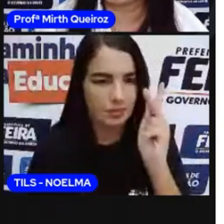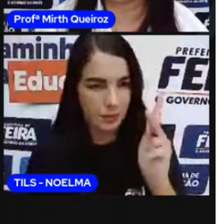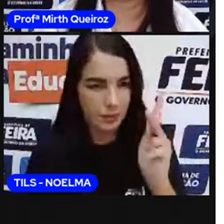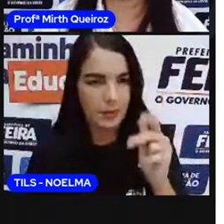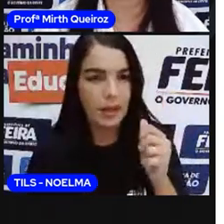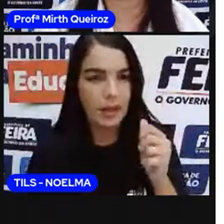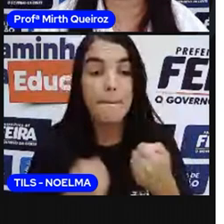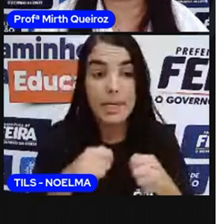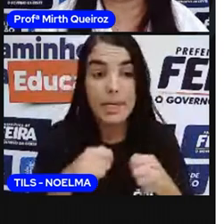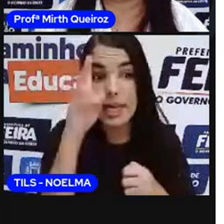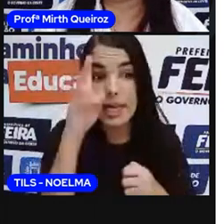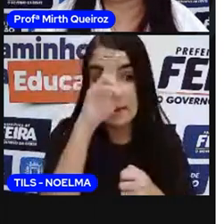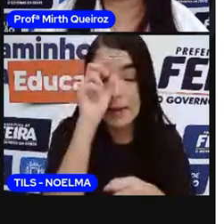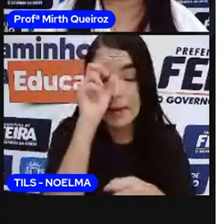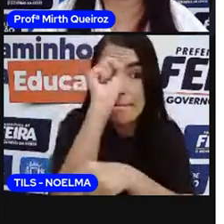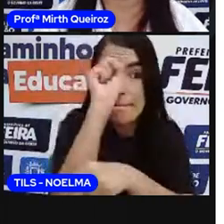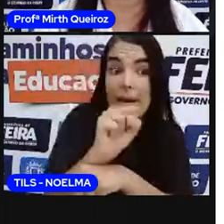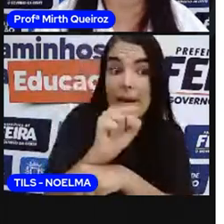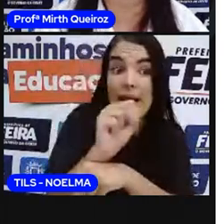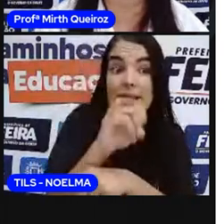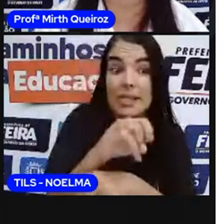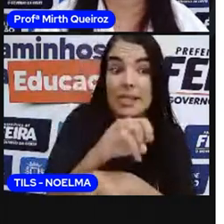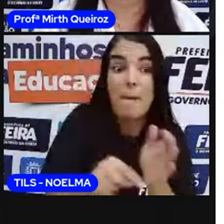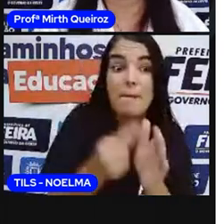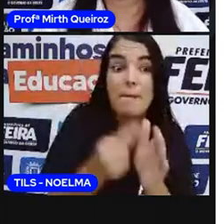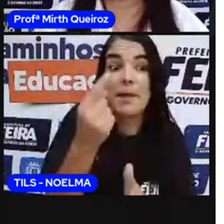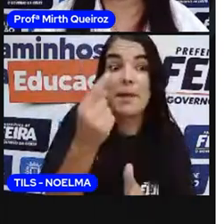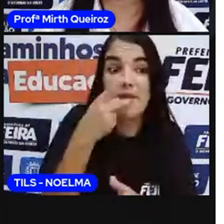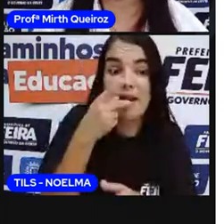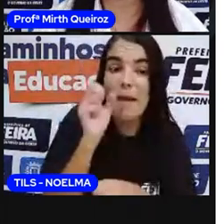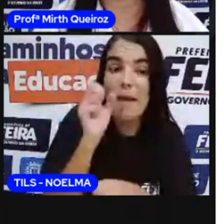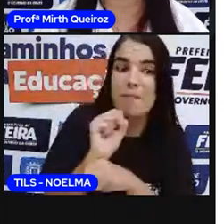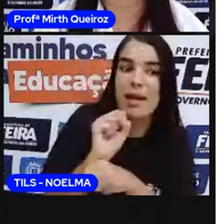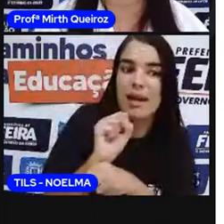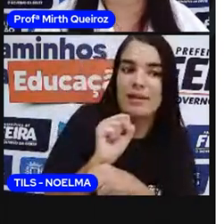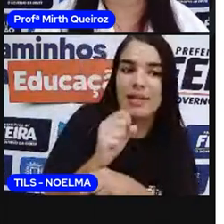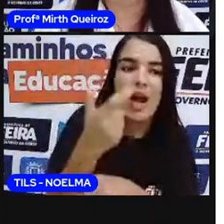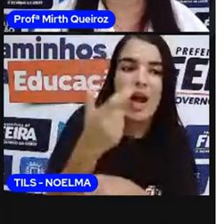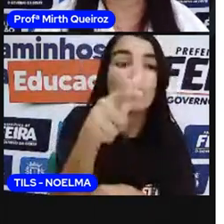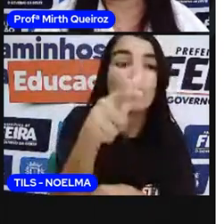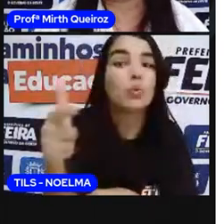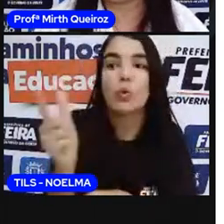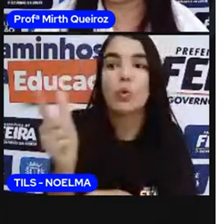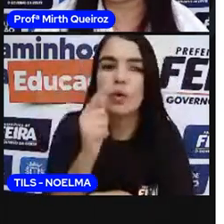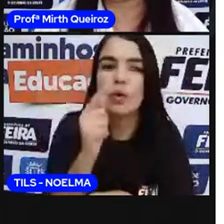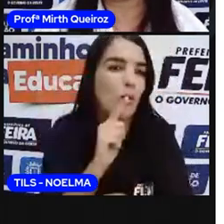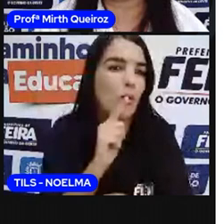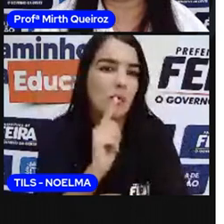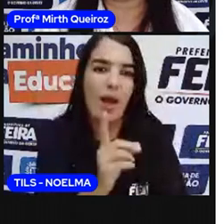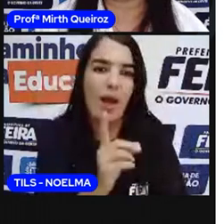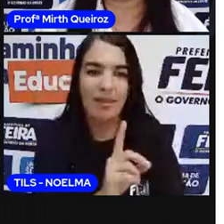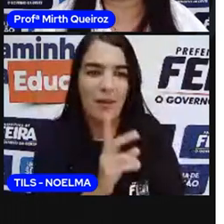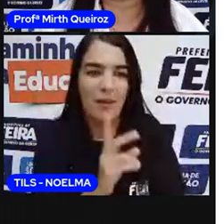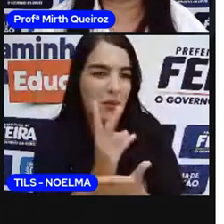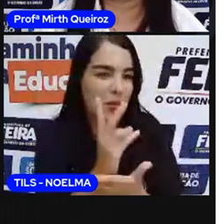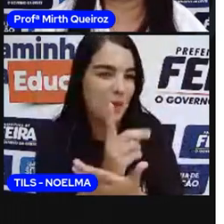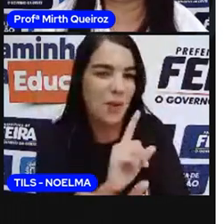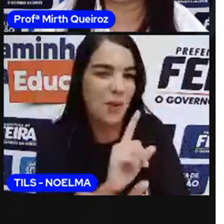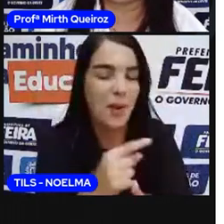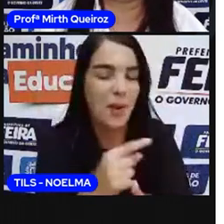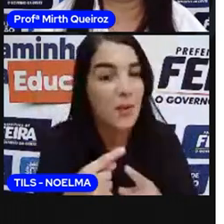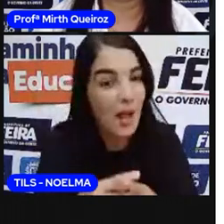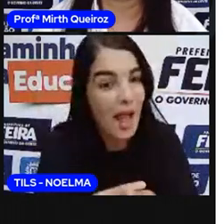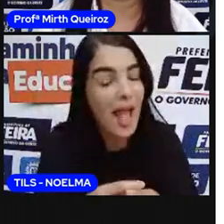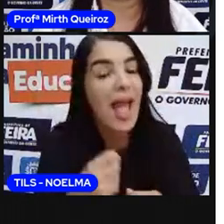falar stop quando terminar. O primeiro que terminar fala stop e os outros não vão poder continuar comprando a tabela e vão ganhar